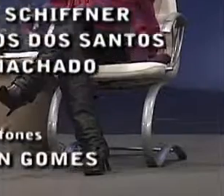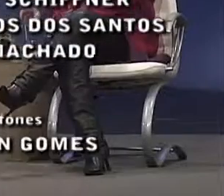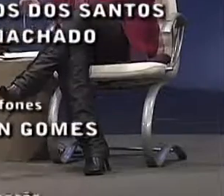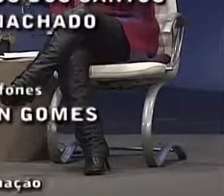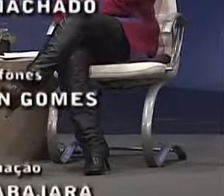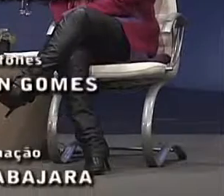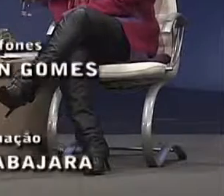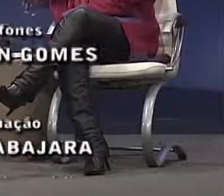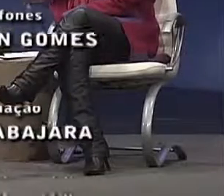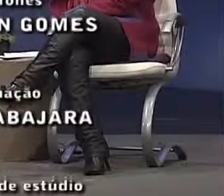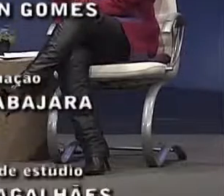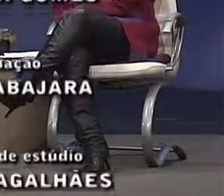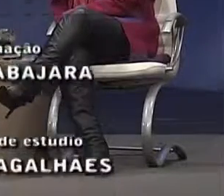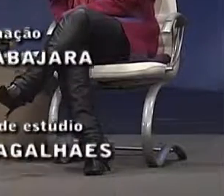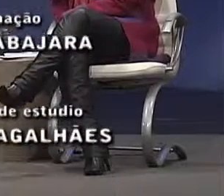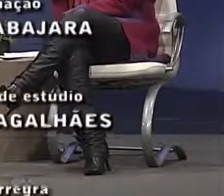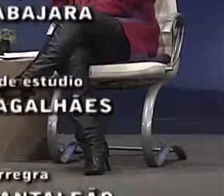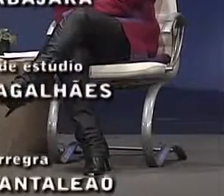Saúde, paz e viva bem.